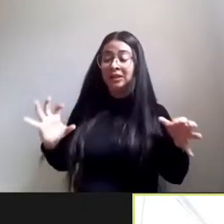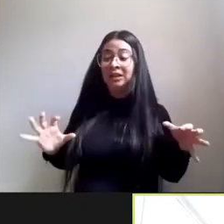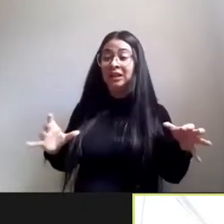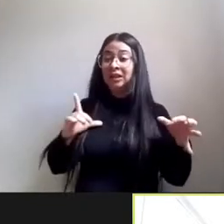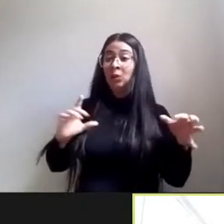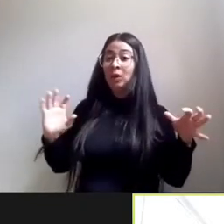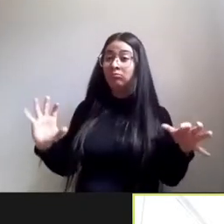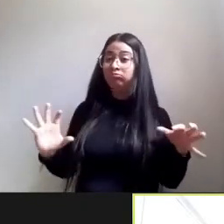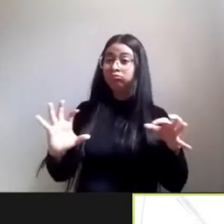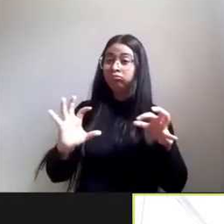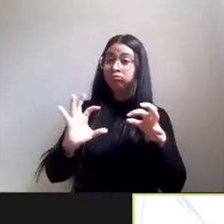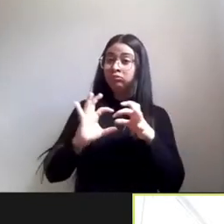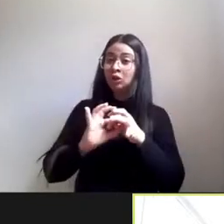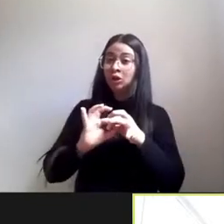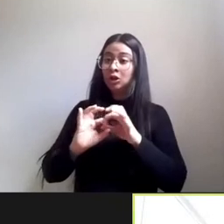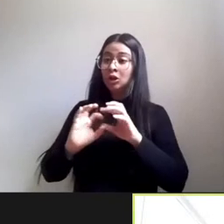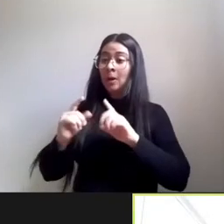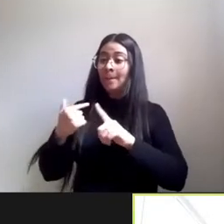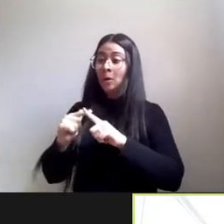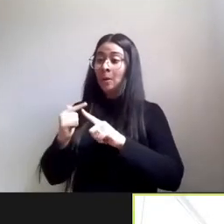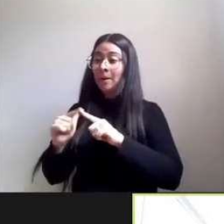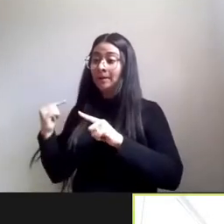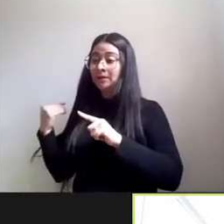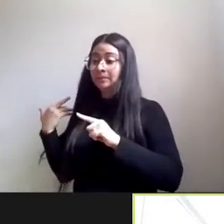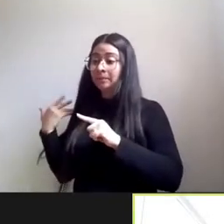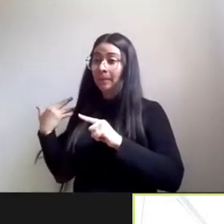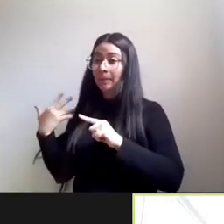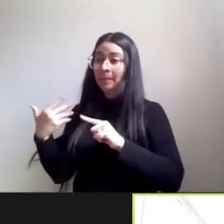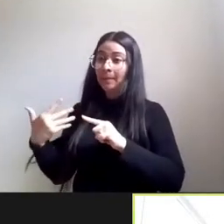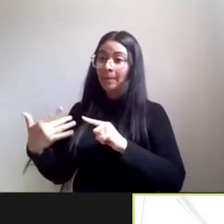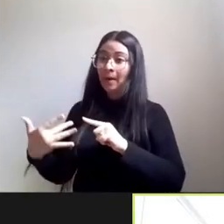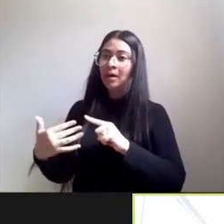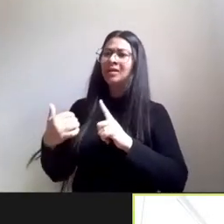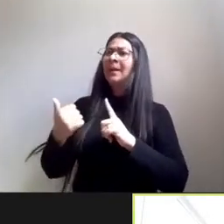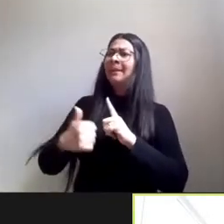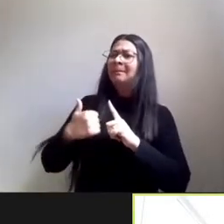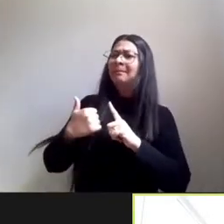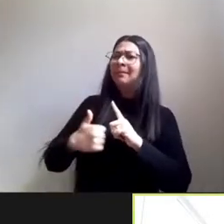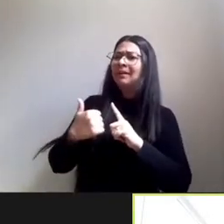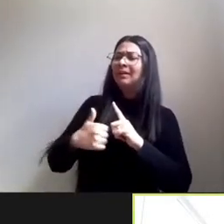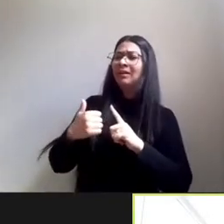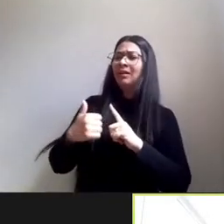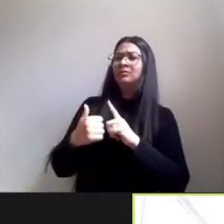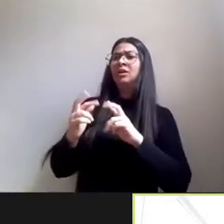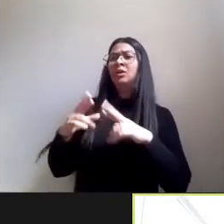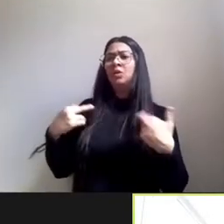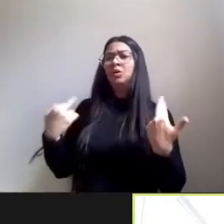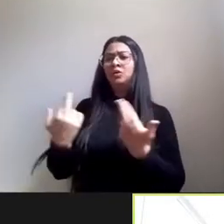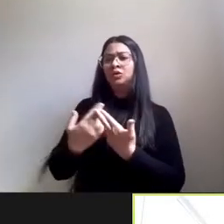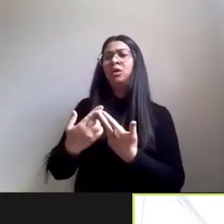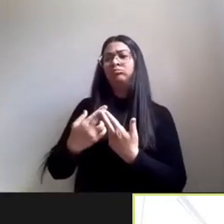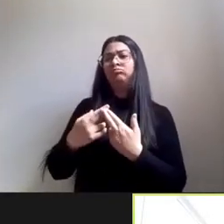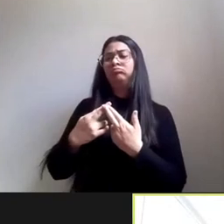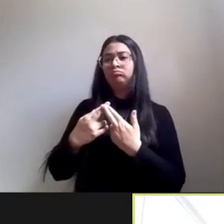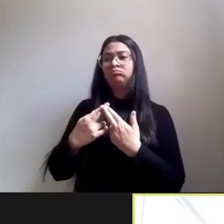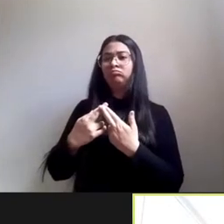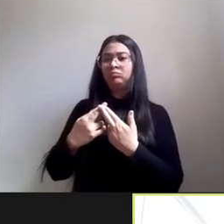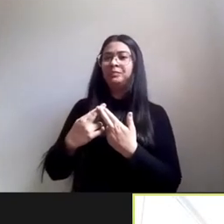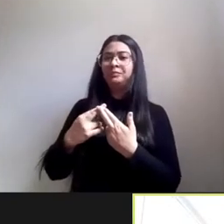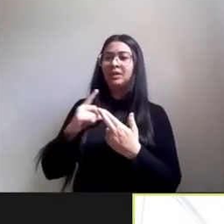emergiram já lá na primeira né sessão do simpósio esse é um ponto o outro ponto é que